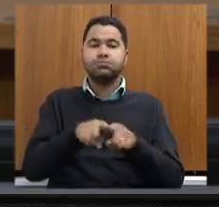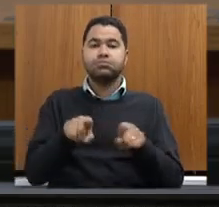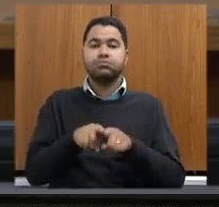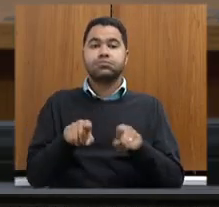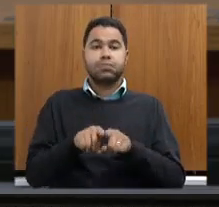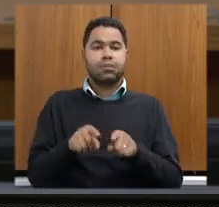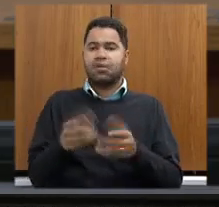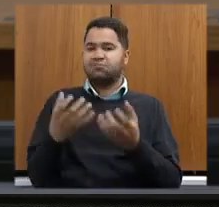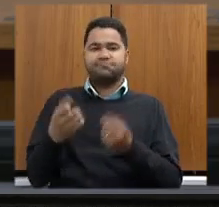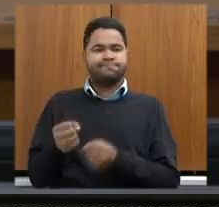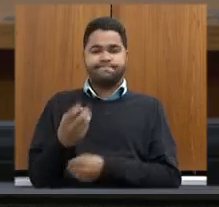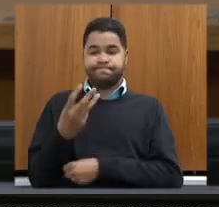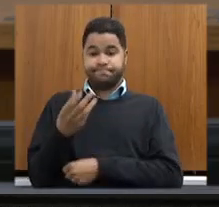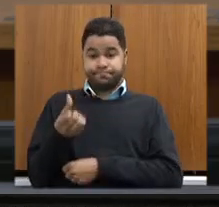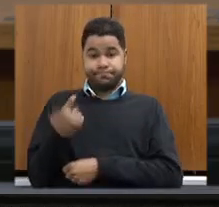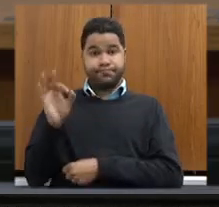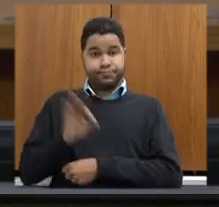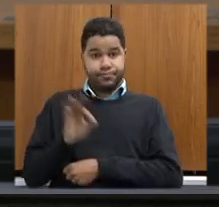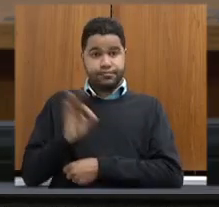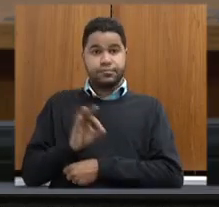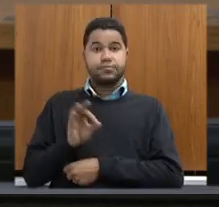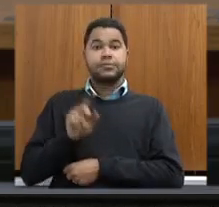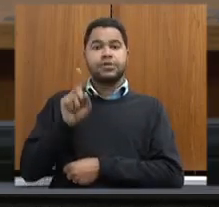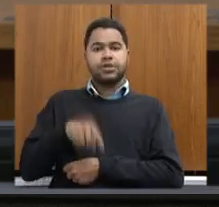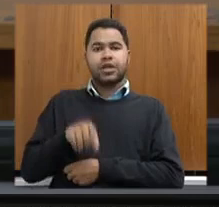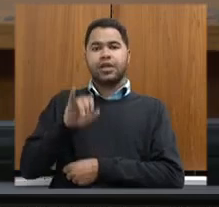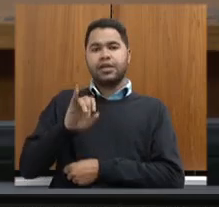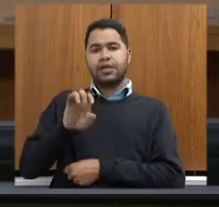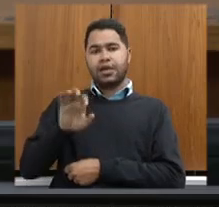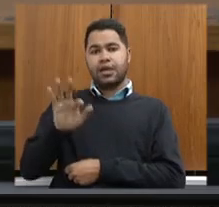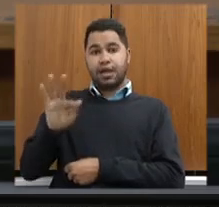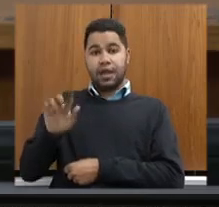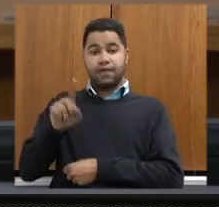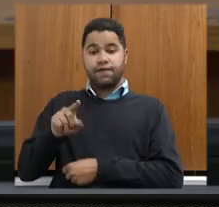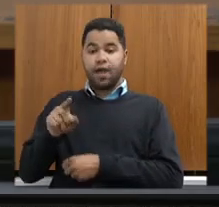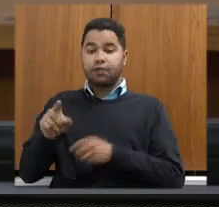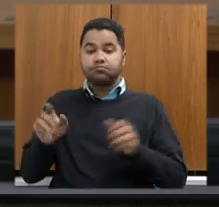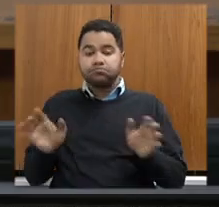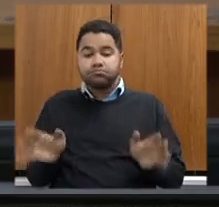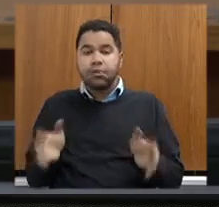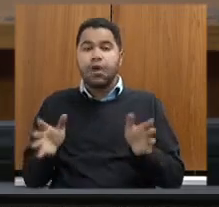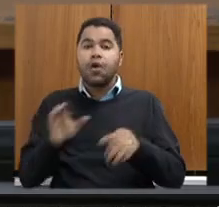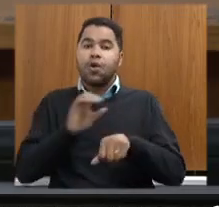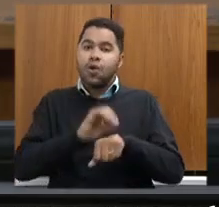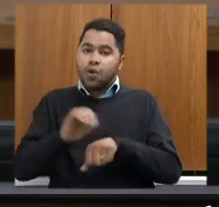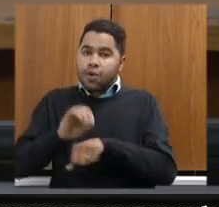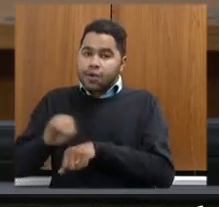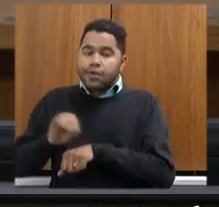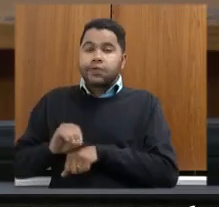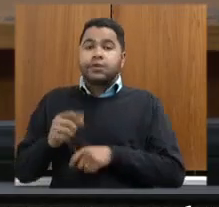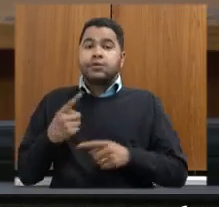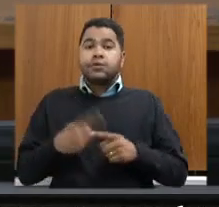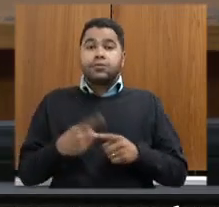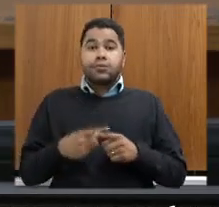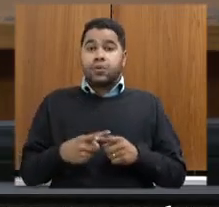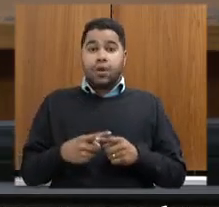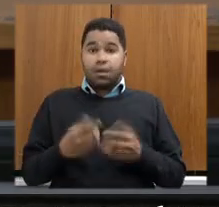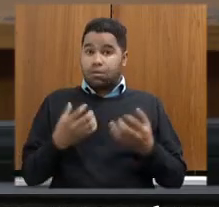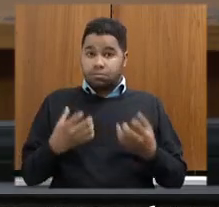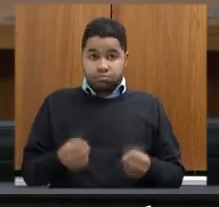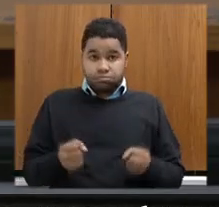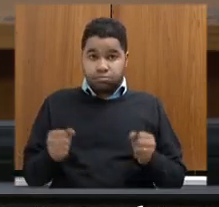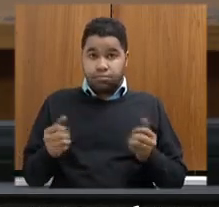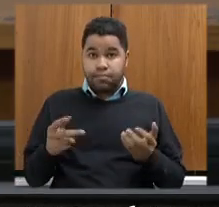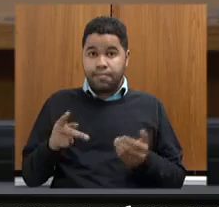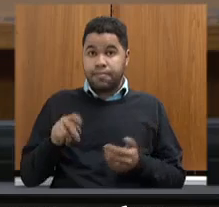o IEF está fazendo oficina junto com a FAENG para a sensibilização de todos os produtores rurais, porque a não adesão ao